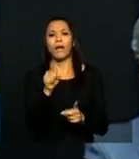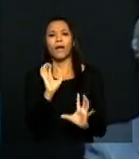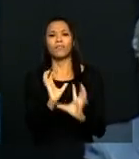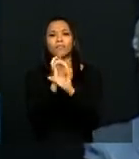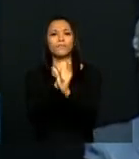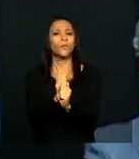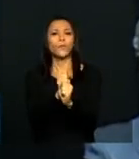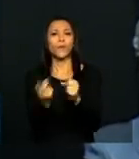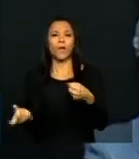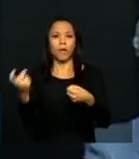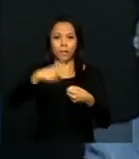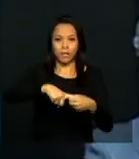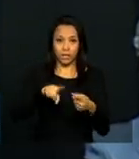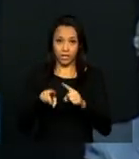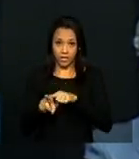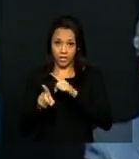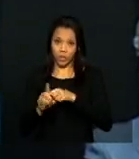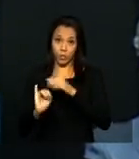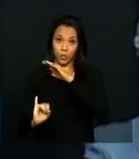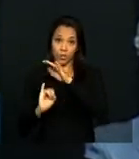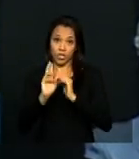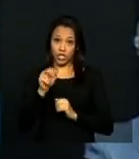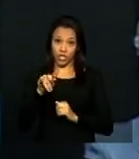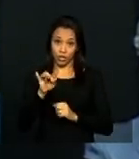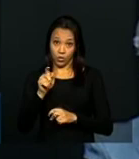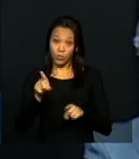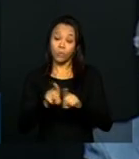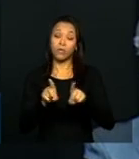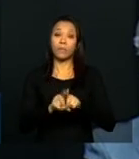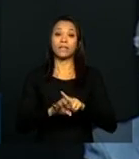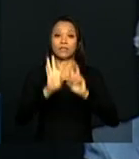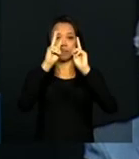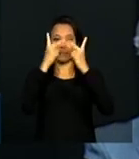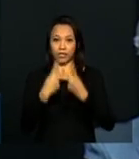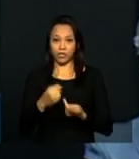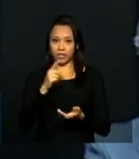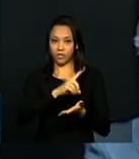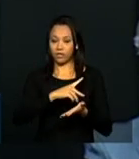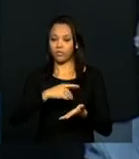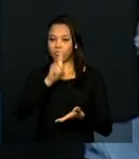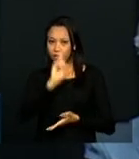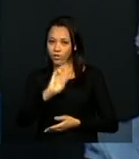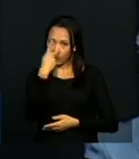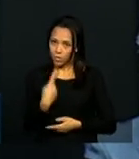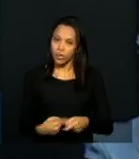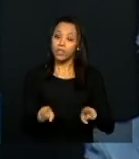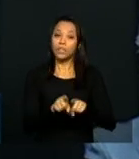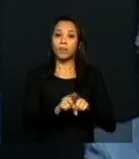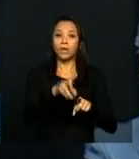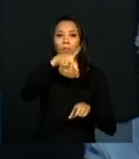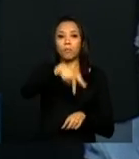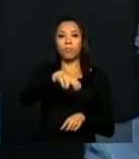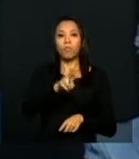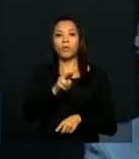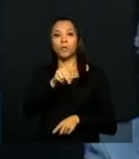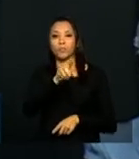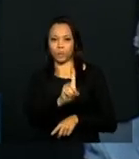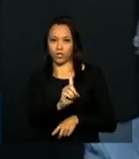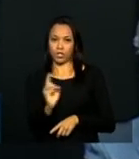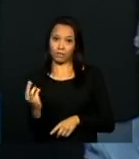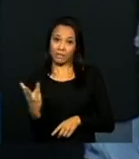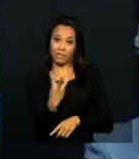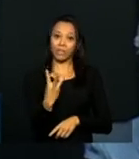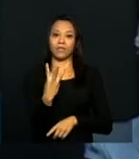parceria entre o Instituto Vladimir Herzog, Secretaria de Direitos Humanos da Presidência da República, e o PNUD, Programa das Nações Unidas de Desenvolvimento.